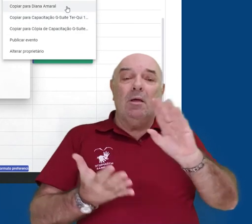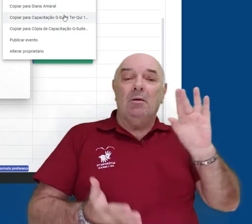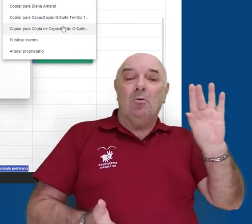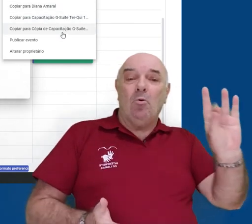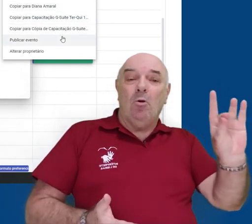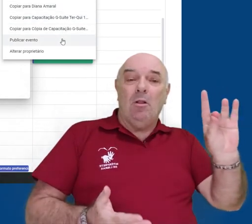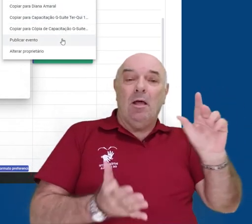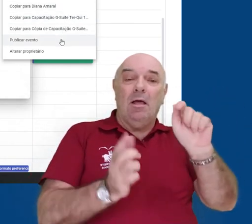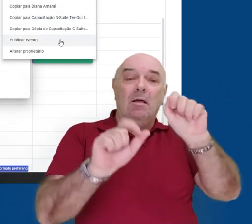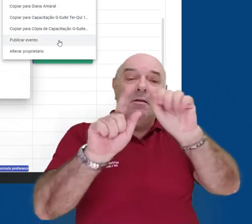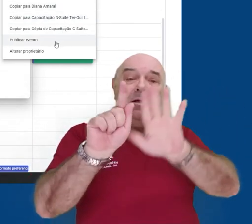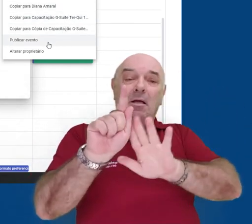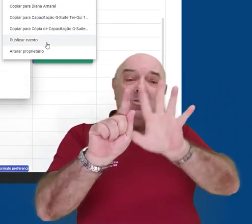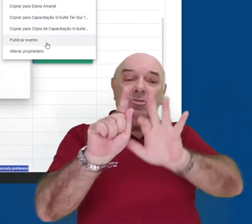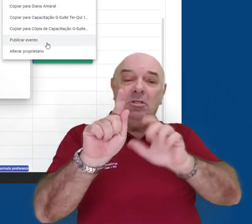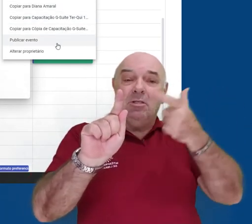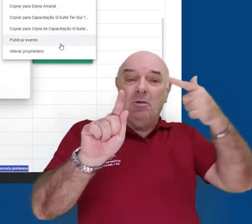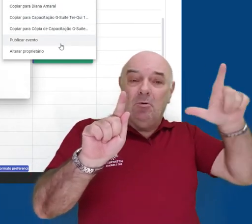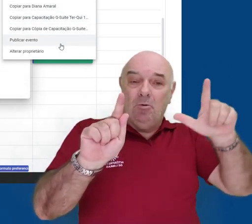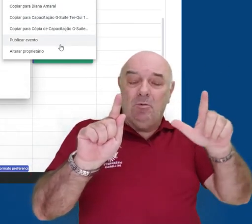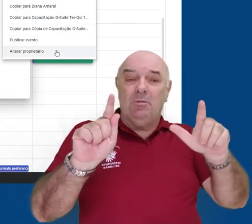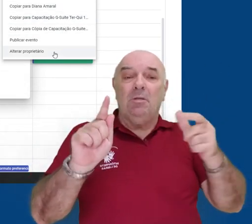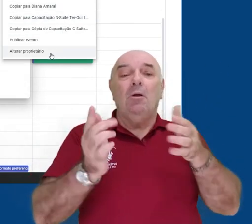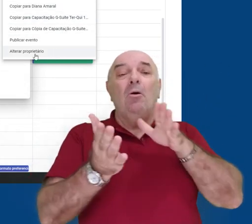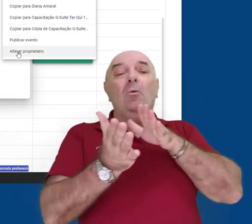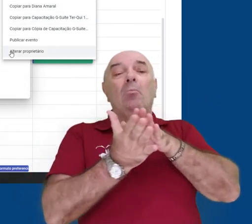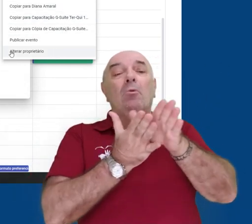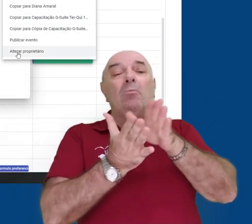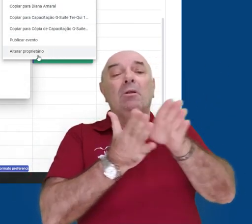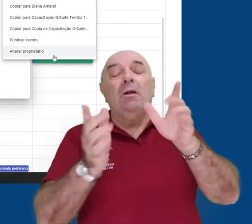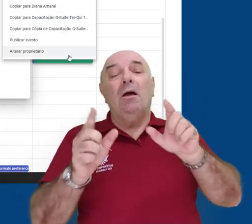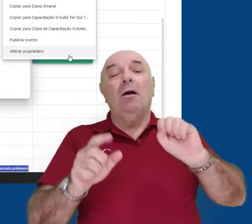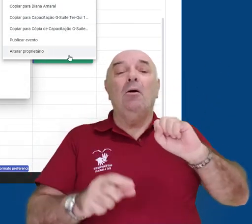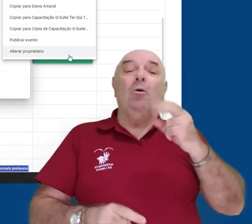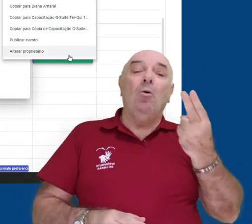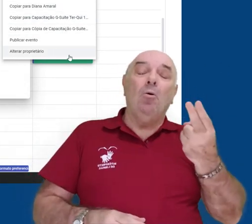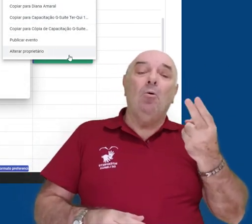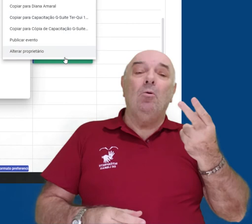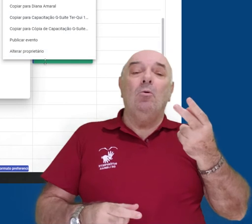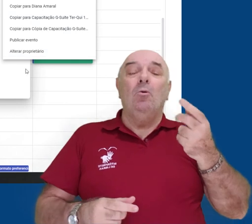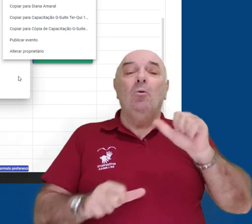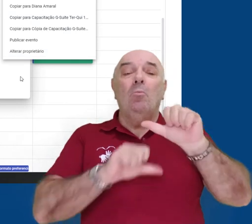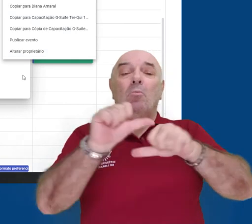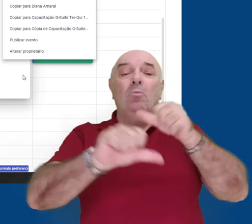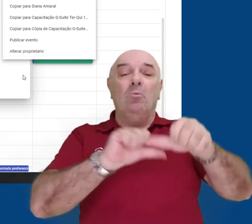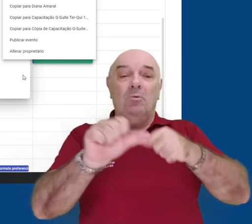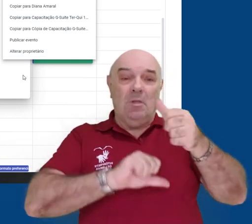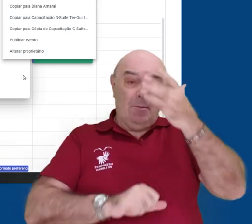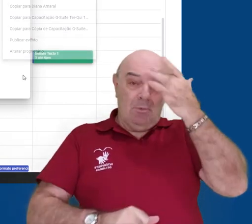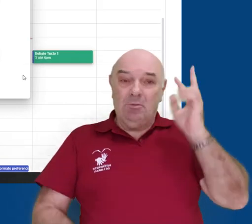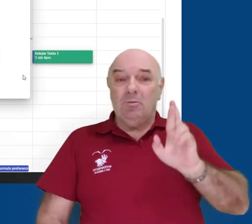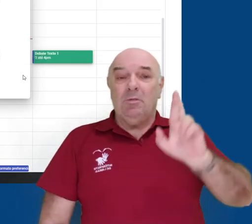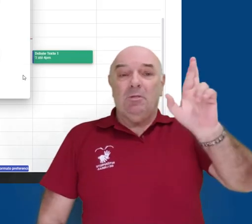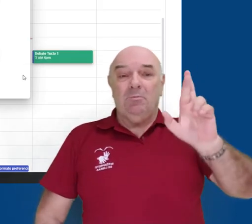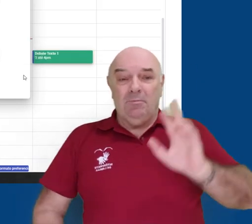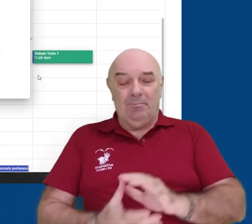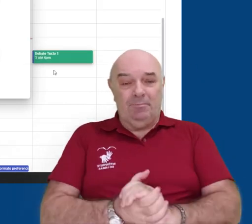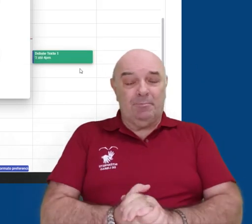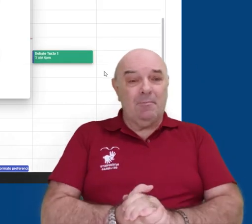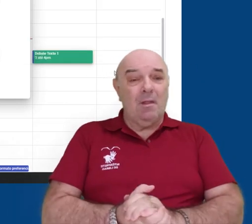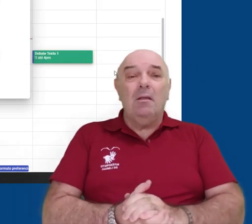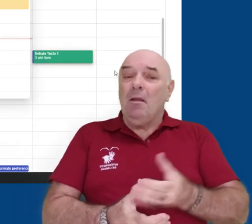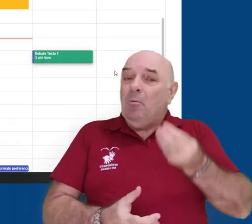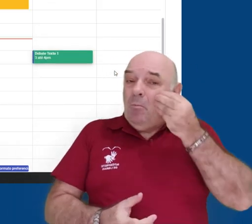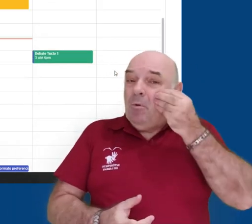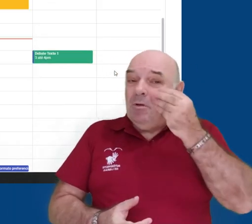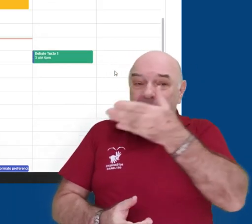copiar para outra agenda, publicar esse evento e também alterar o proprietário dele. Aproveite para